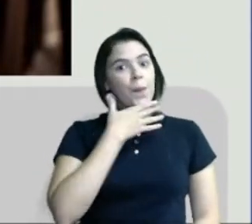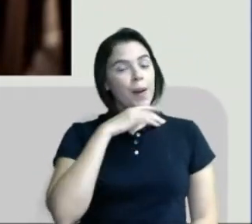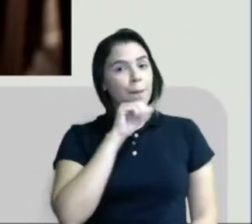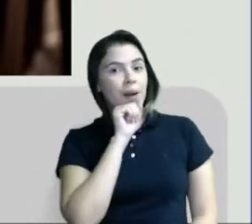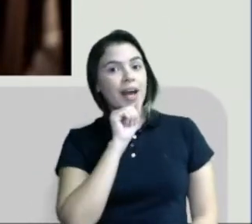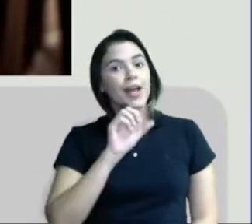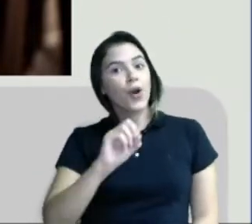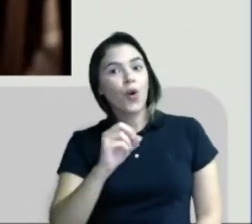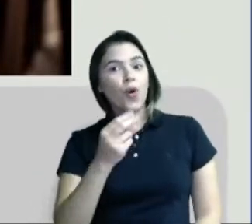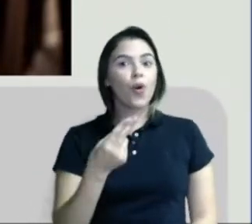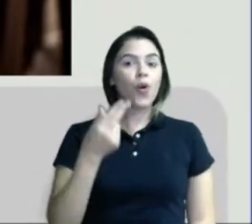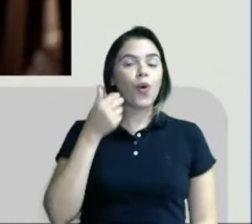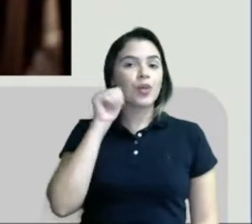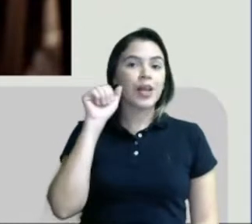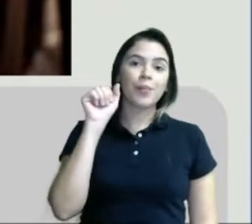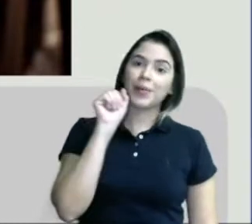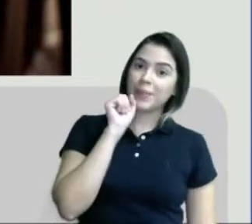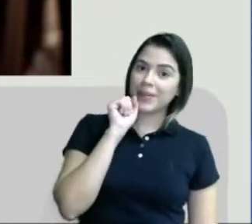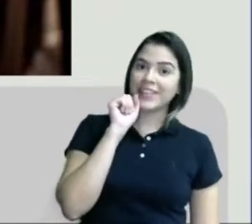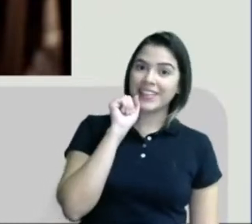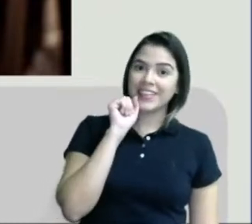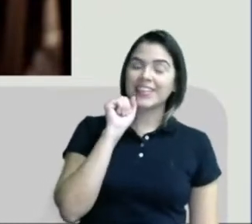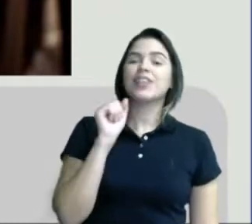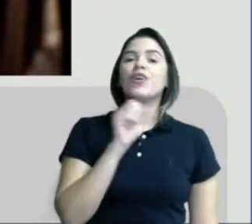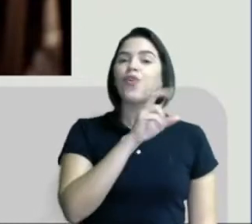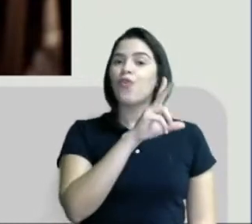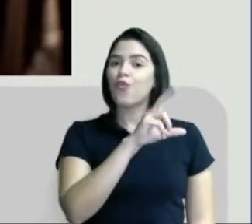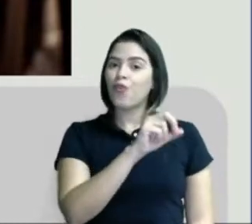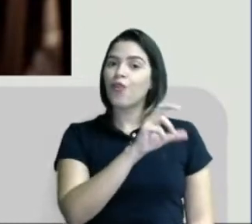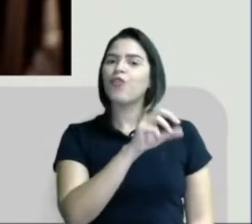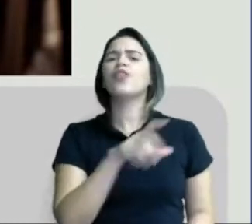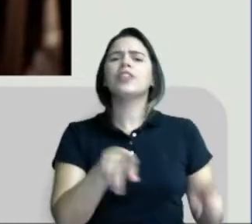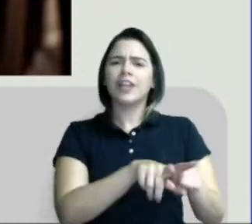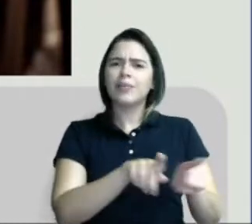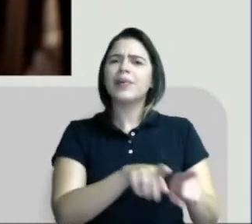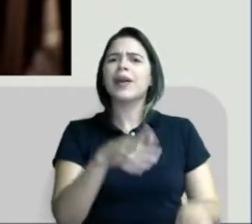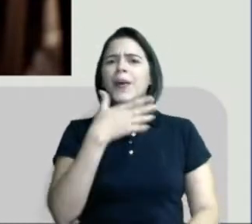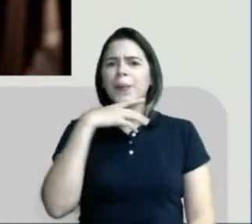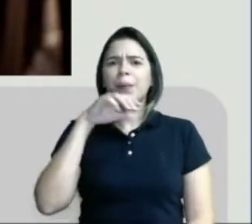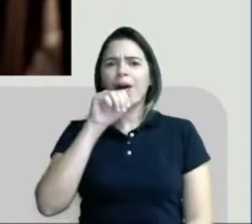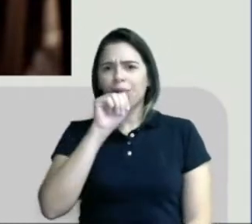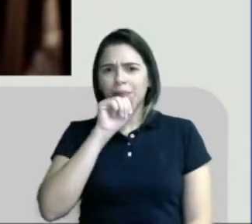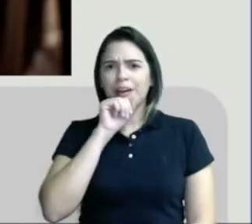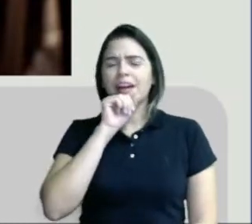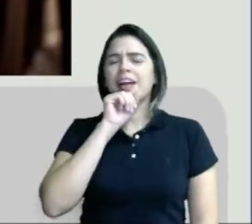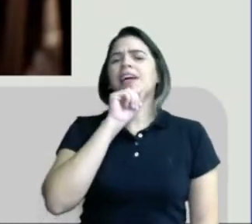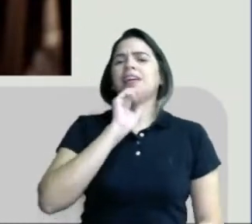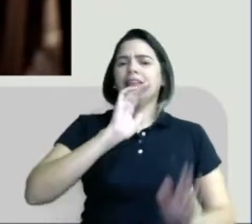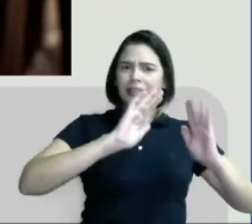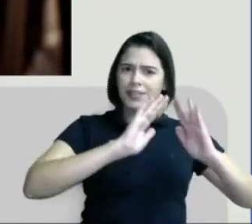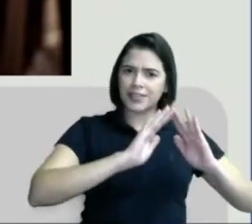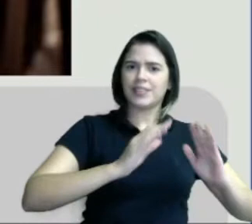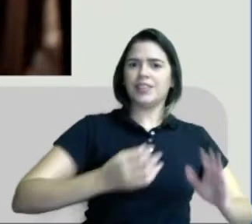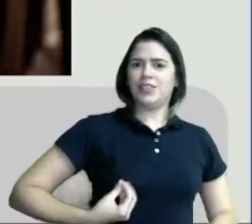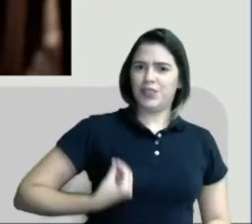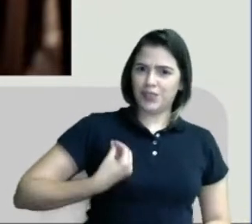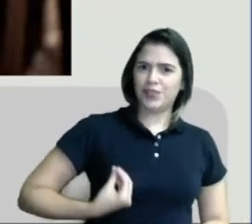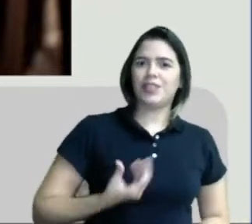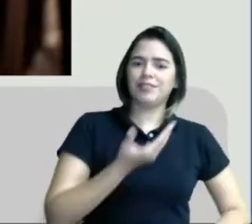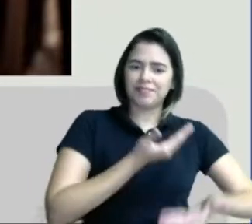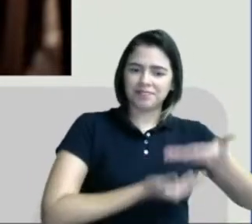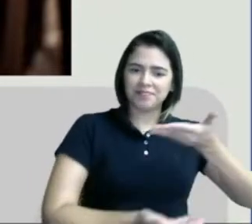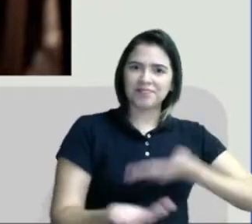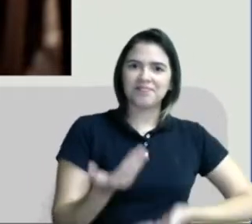nossa mãe, tá certo? O vovô, ele também pode ser o nosso pai, né? Que mora ali com vocês.